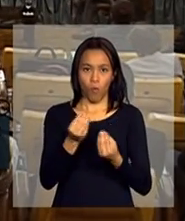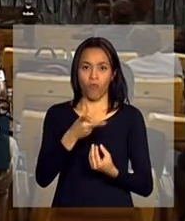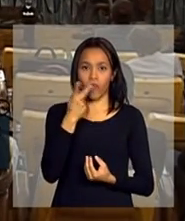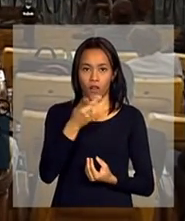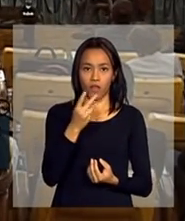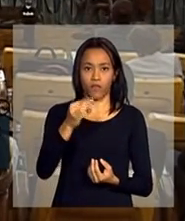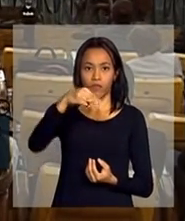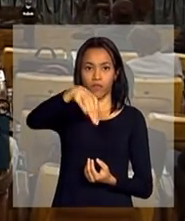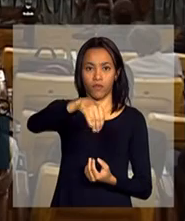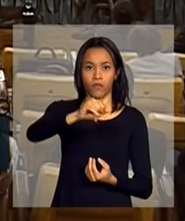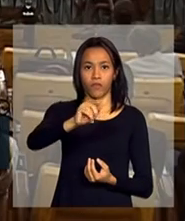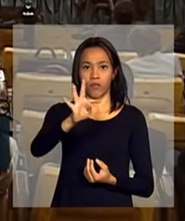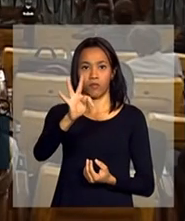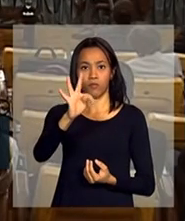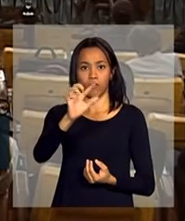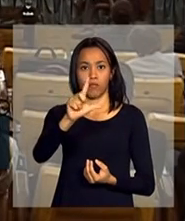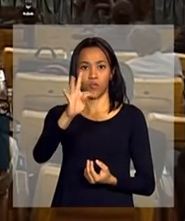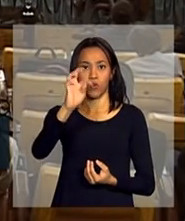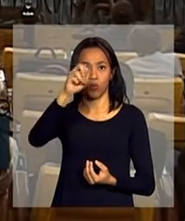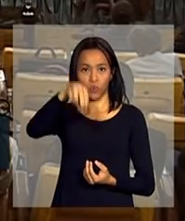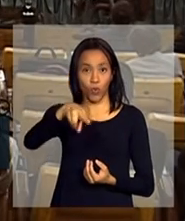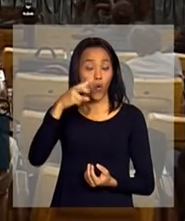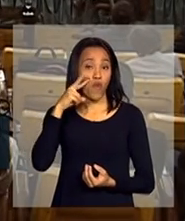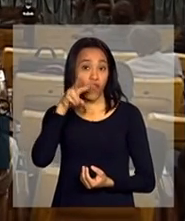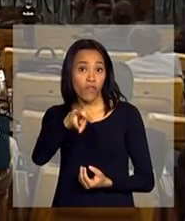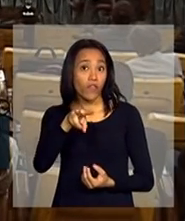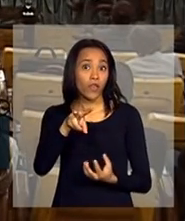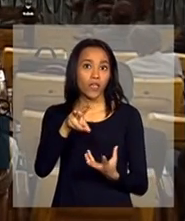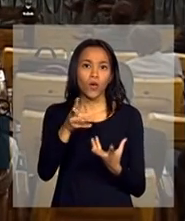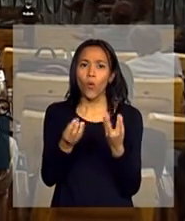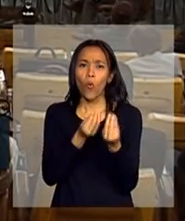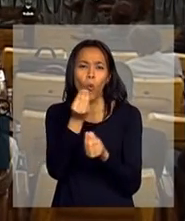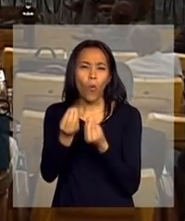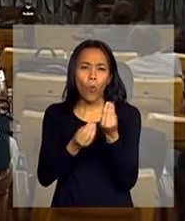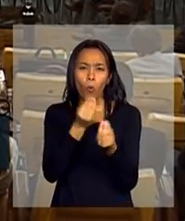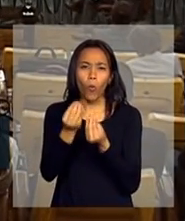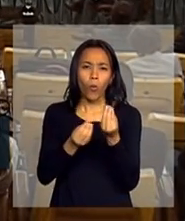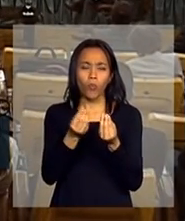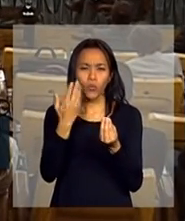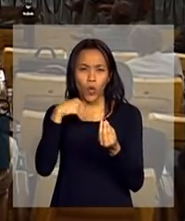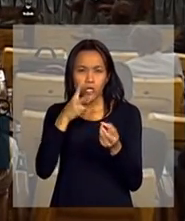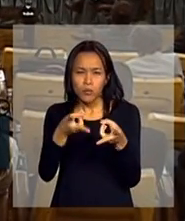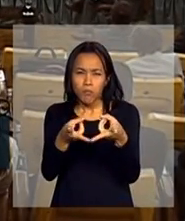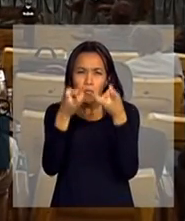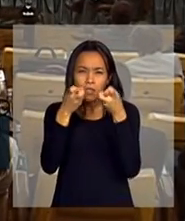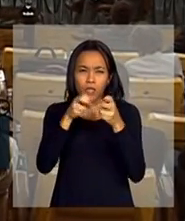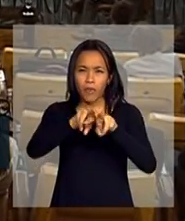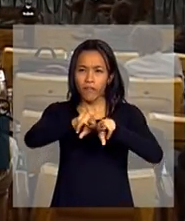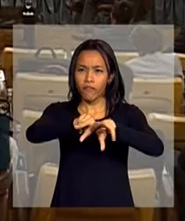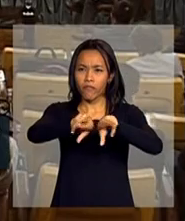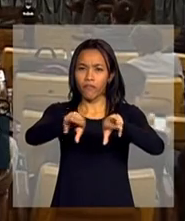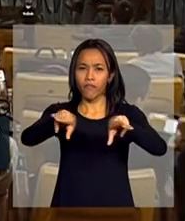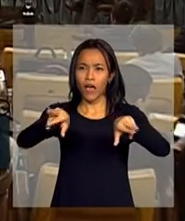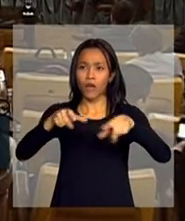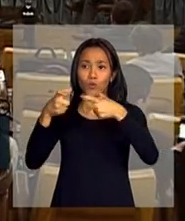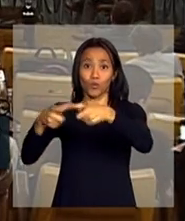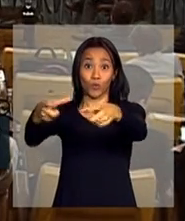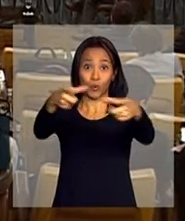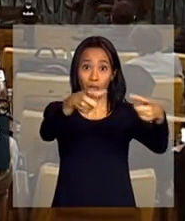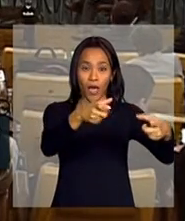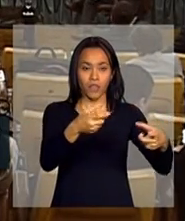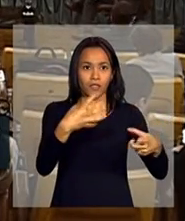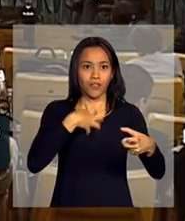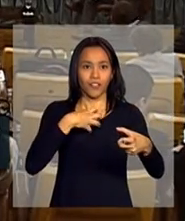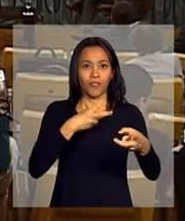Santos, o homem não vê o universo desde o universo, ele vê o universo desde um lugar. E o censo permite a gente olhar os vários lugares, o empreendedorismo em